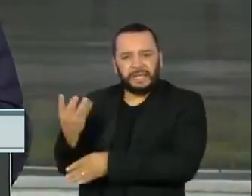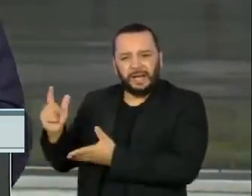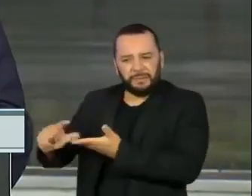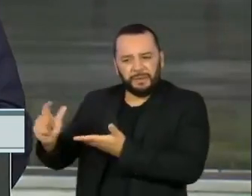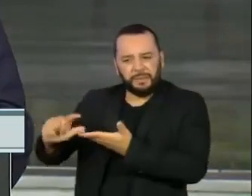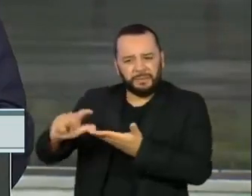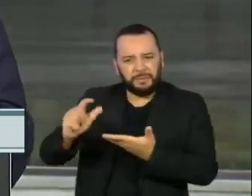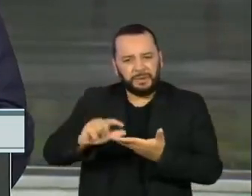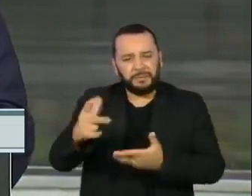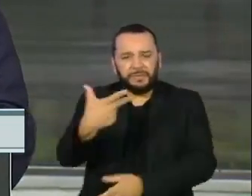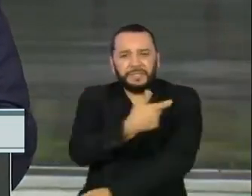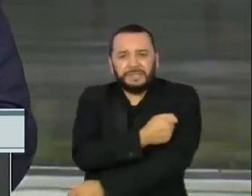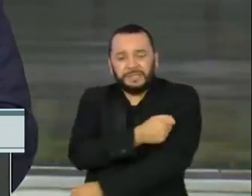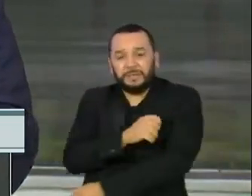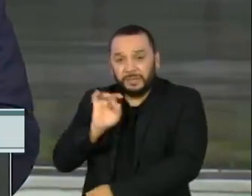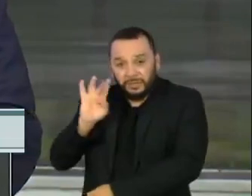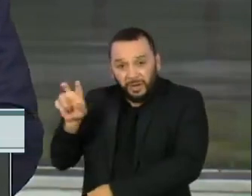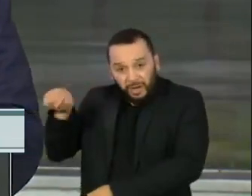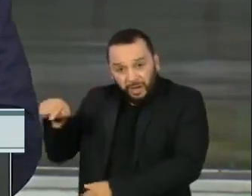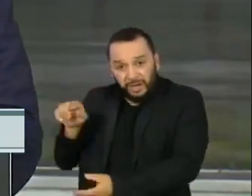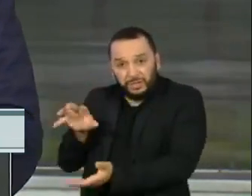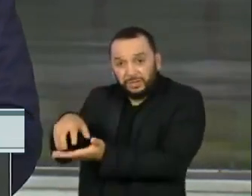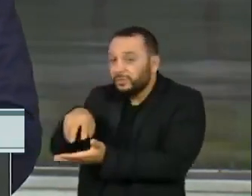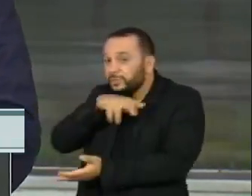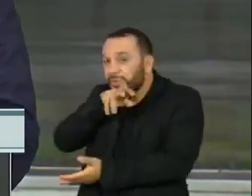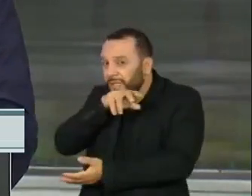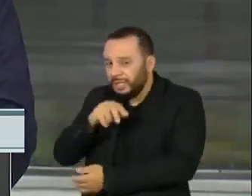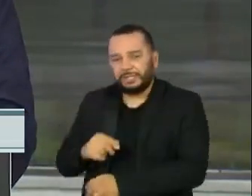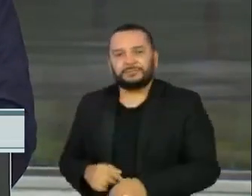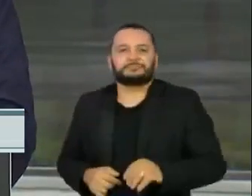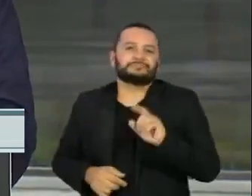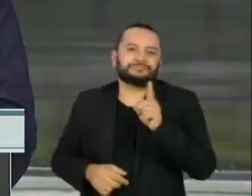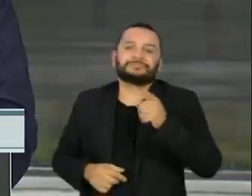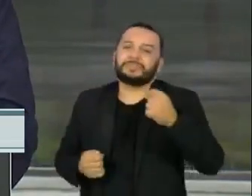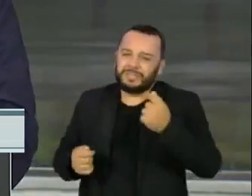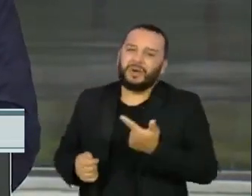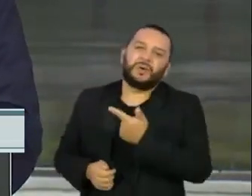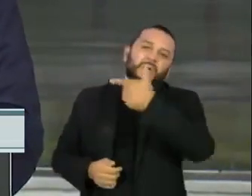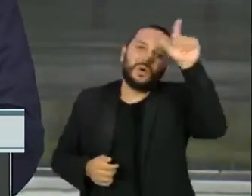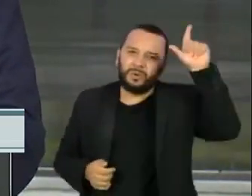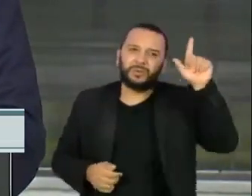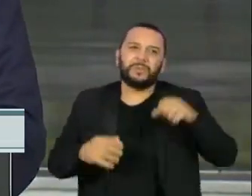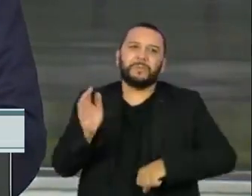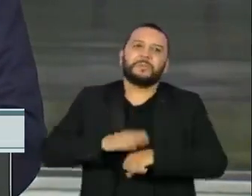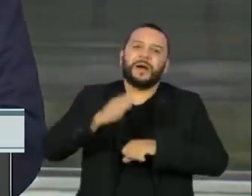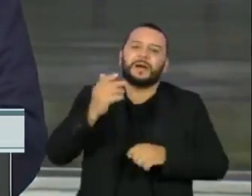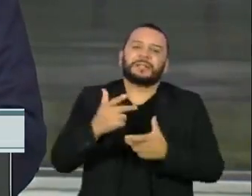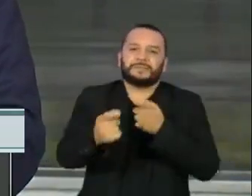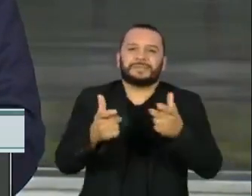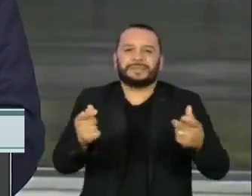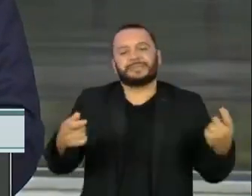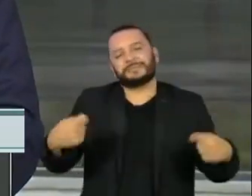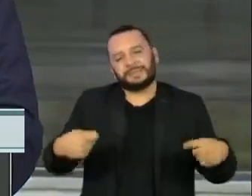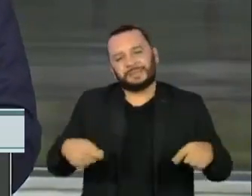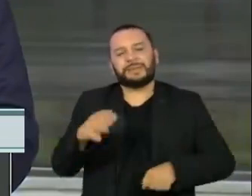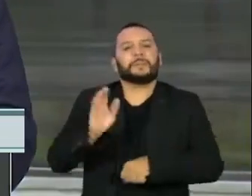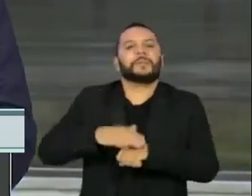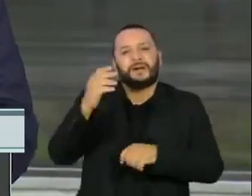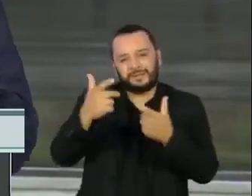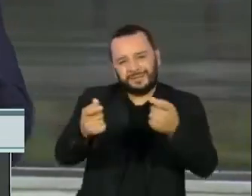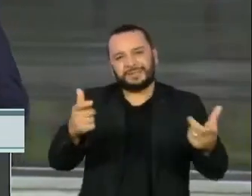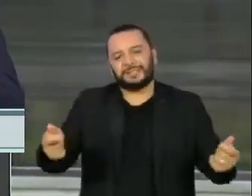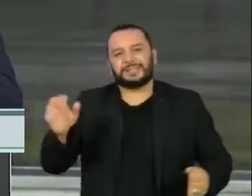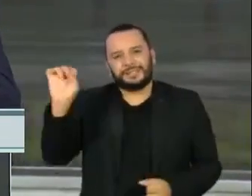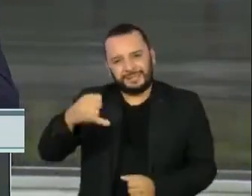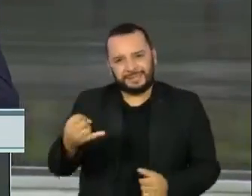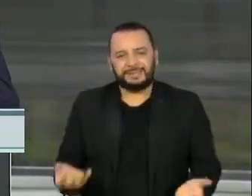solução definitiva que não sejam de mais vacinas, além das preventivas, conforme já mencionamos